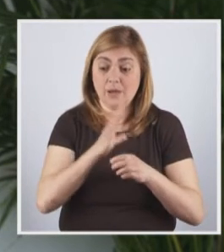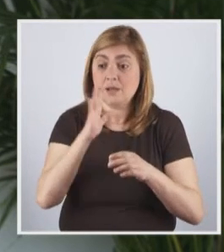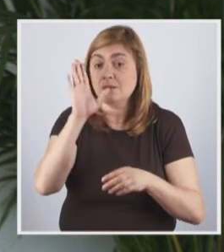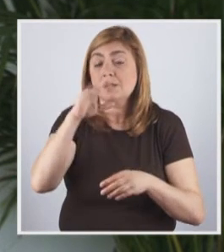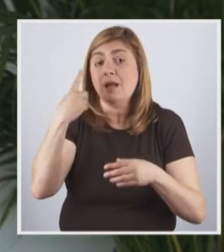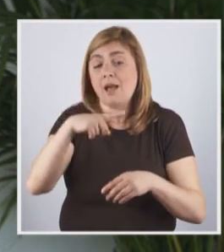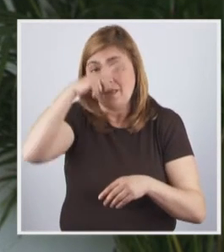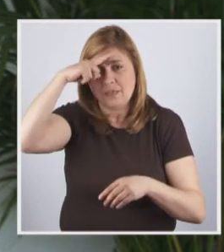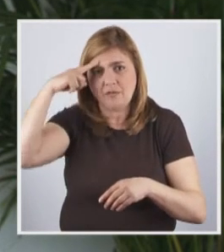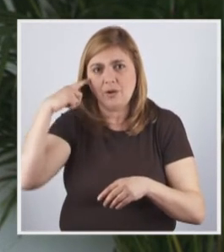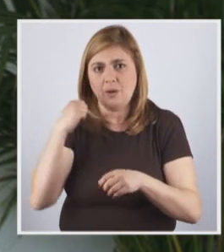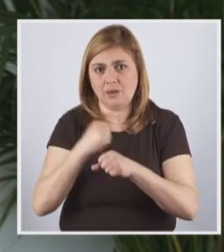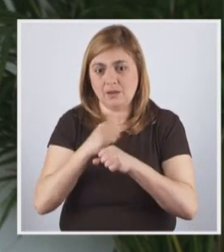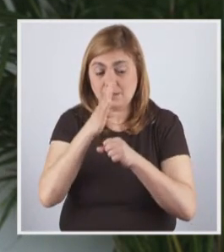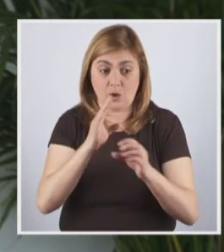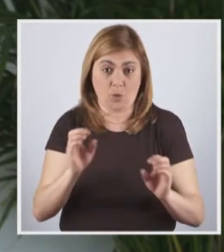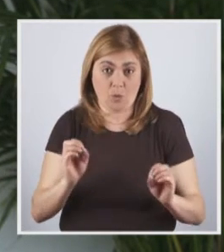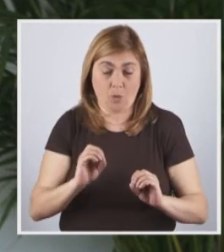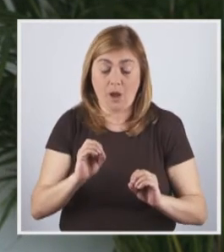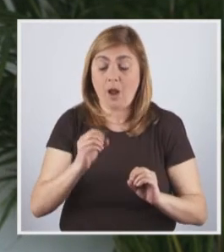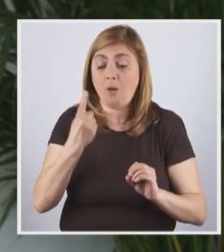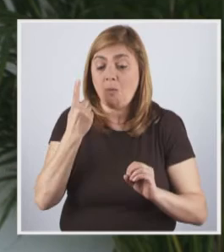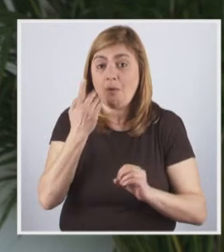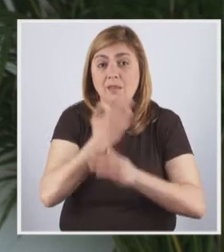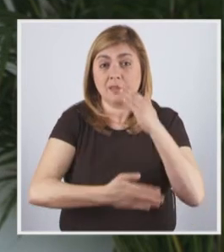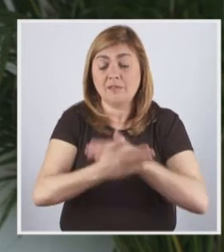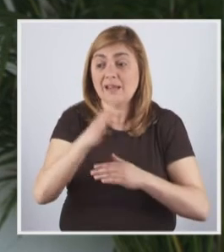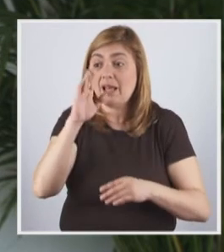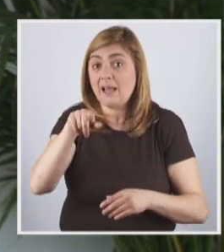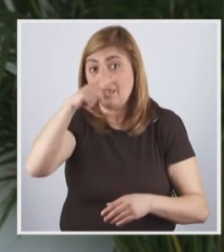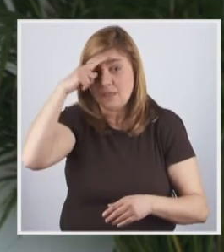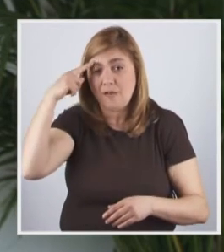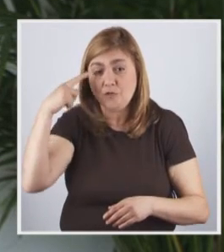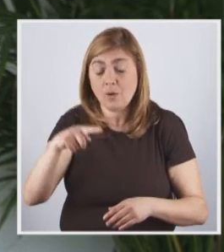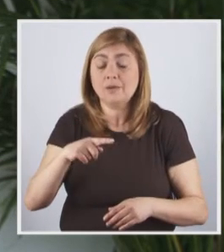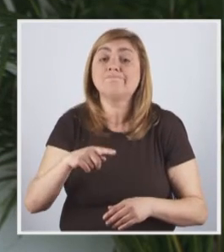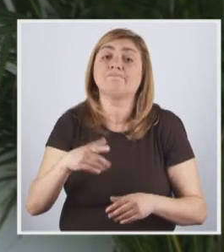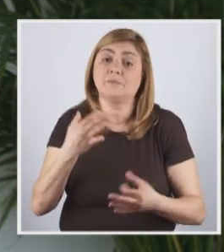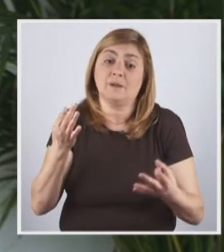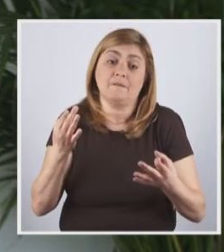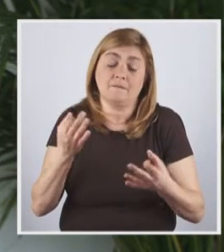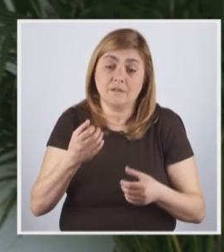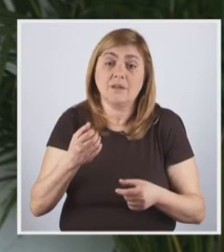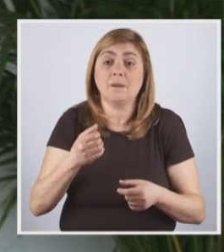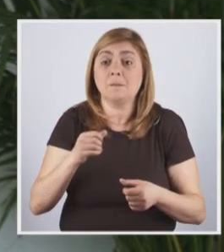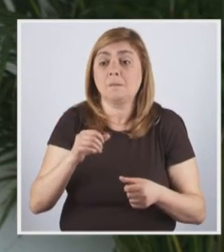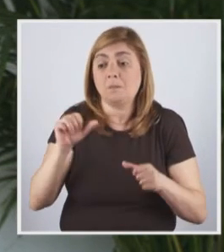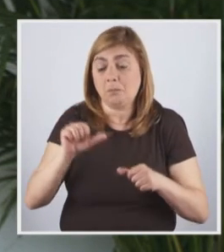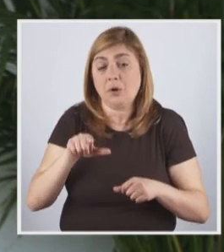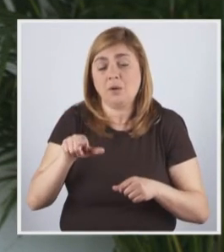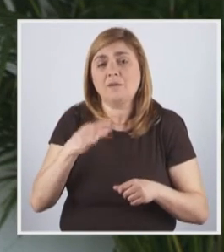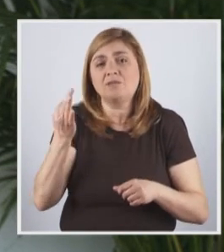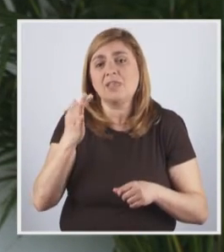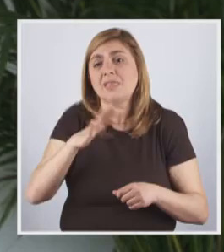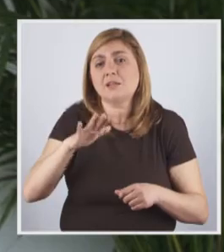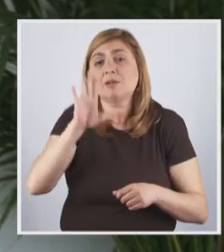muita dificuldade em conseguir emprego quando não se tem nenhuma diferença, essa dificuldade é bastante exponenciada